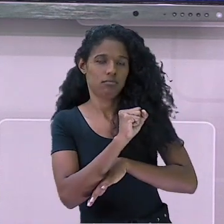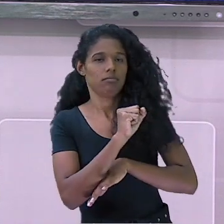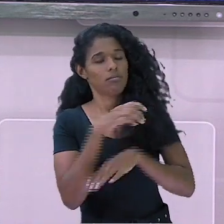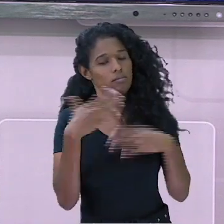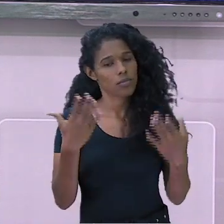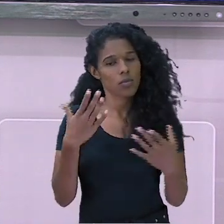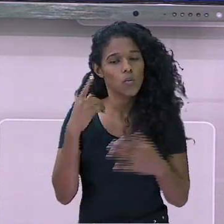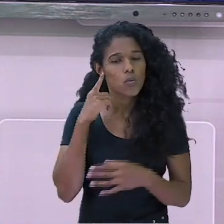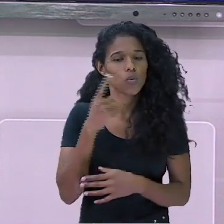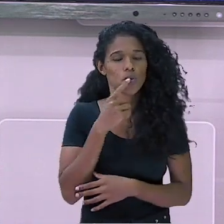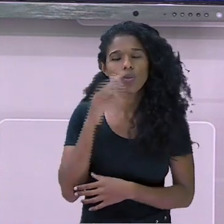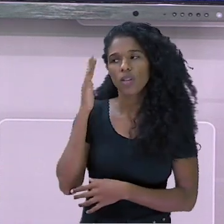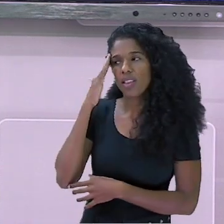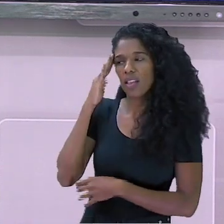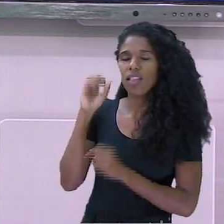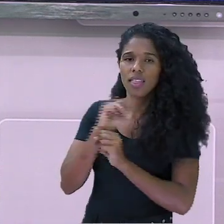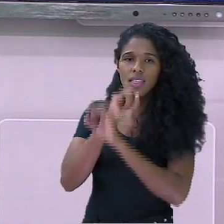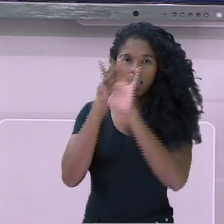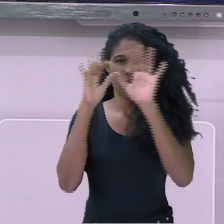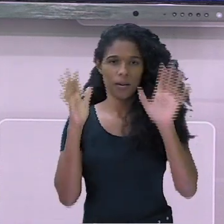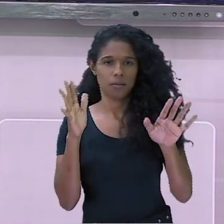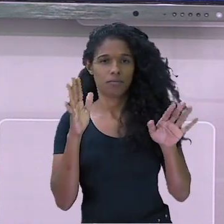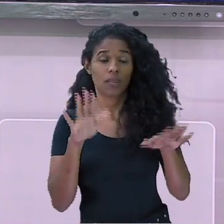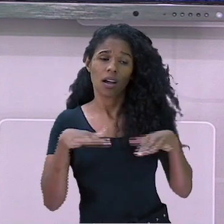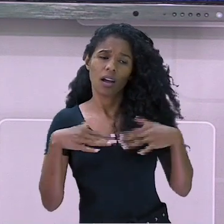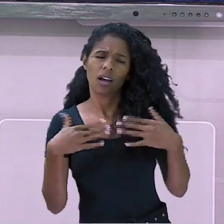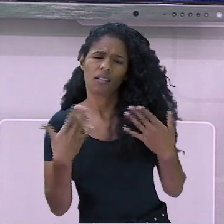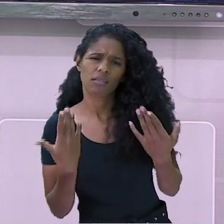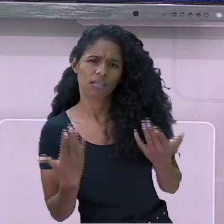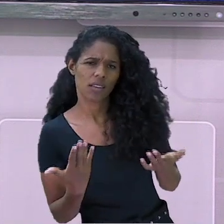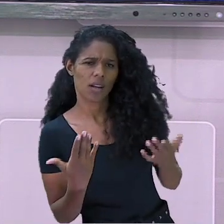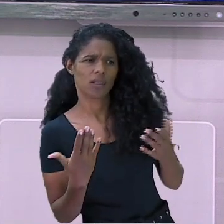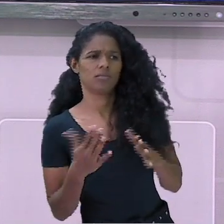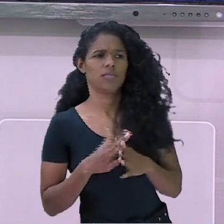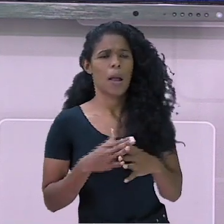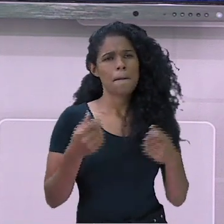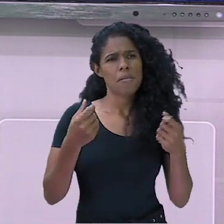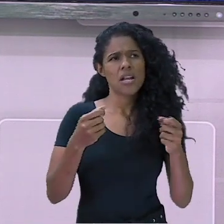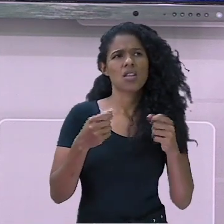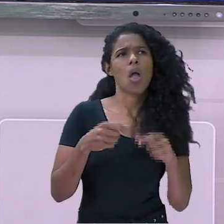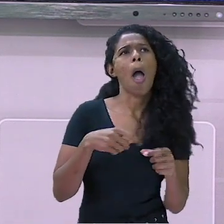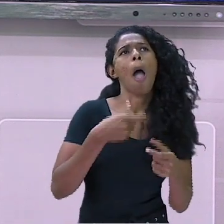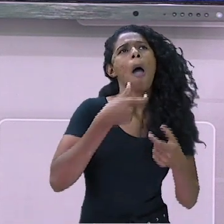Portanto, evite rebuscar e elaborar demais as frases.